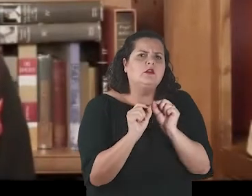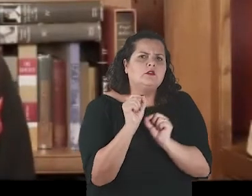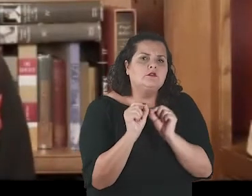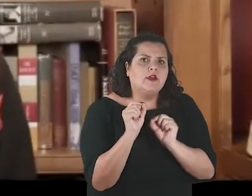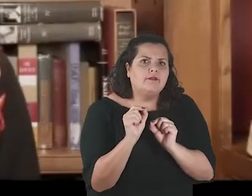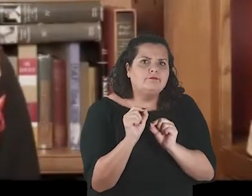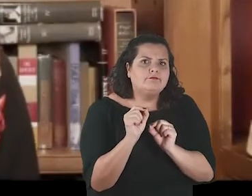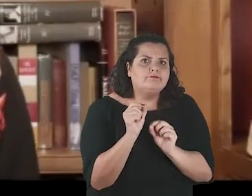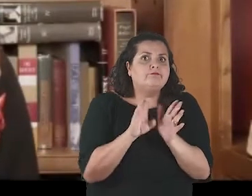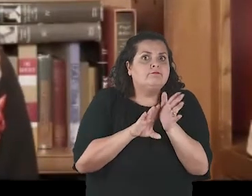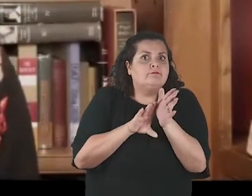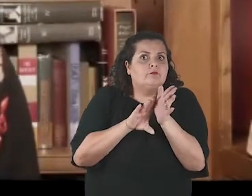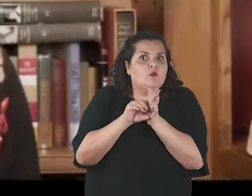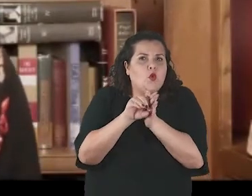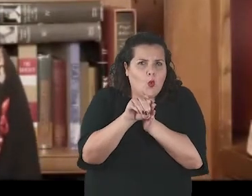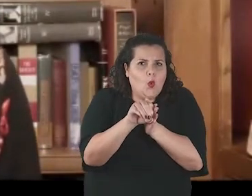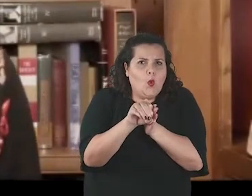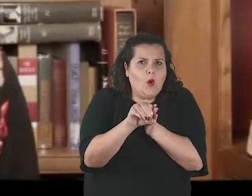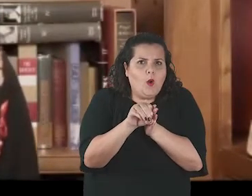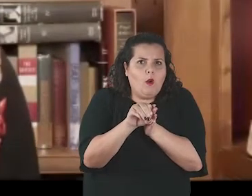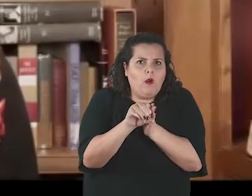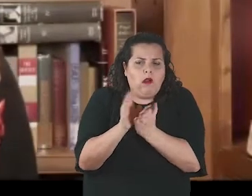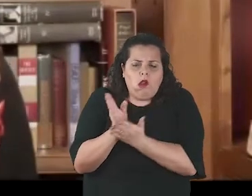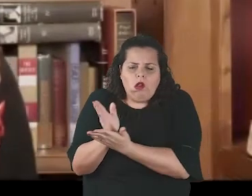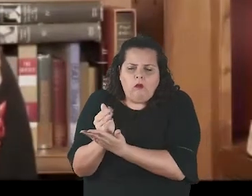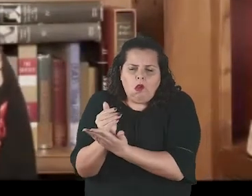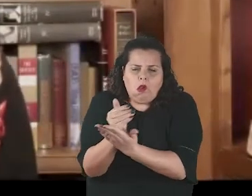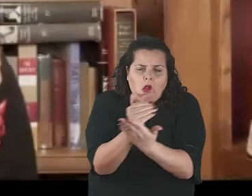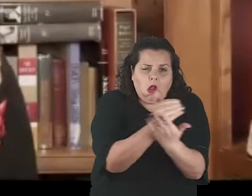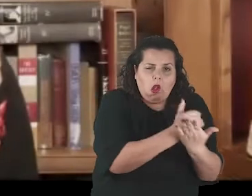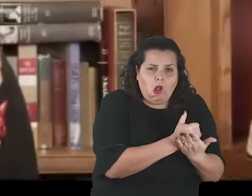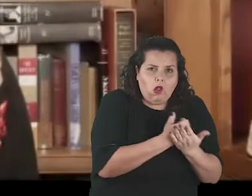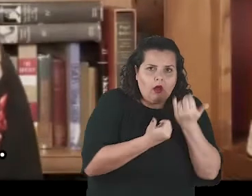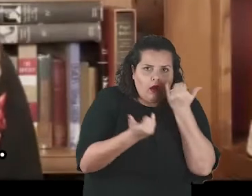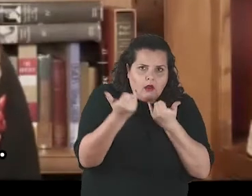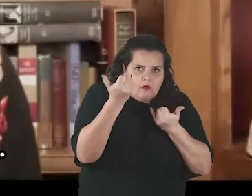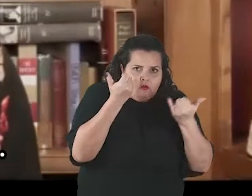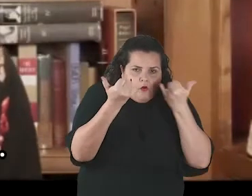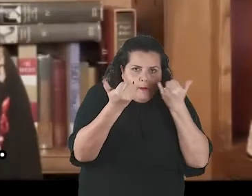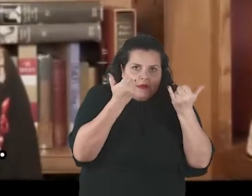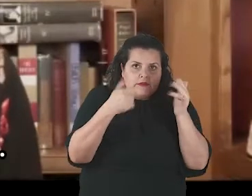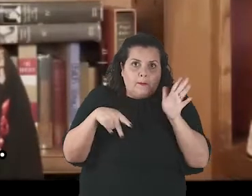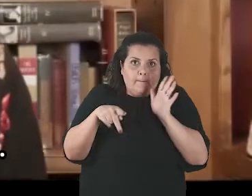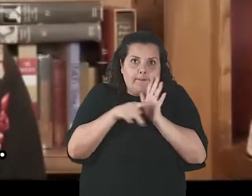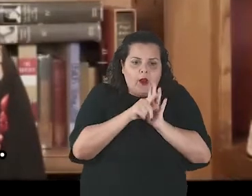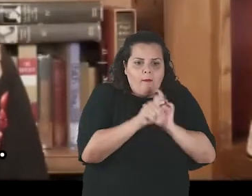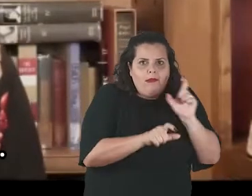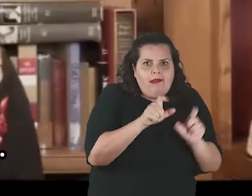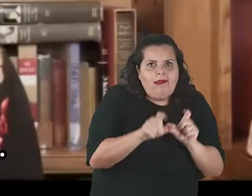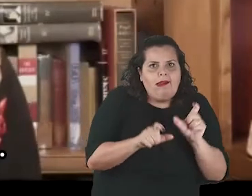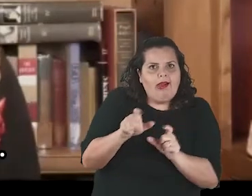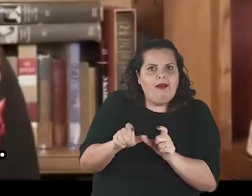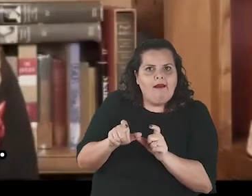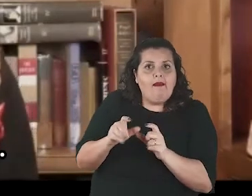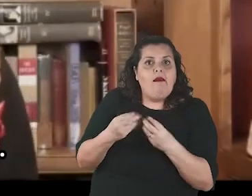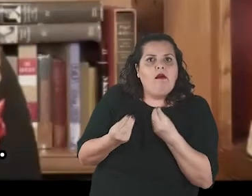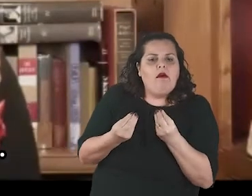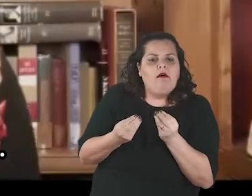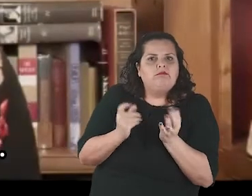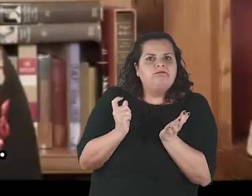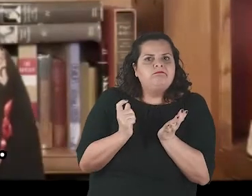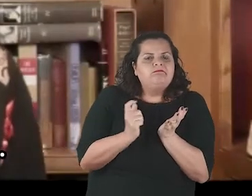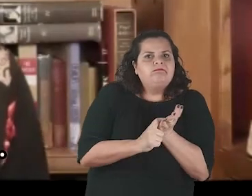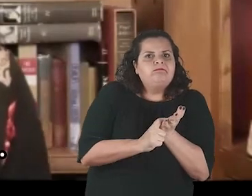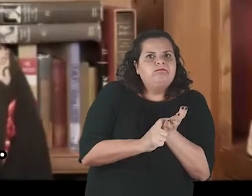rastreia crianças na internet com o uso de aplicativos em suas casas e fora da